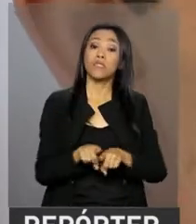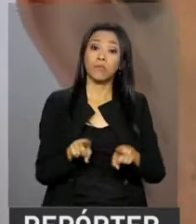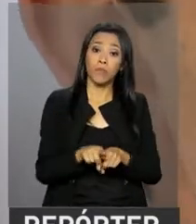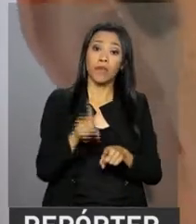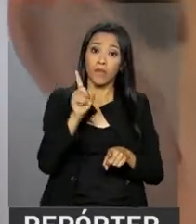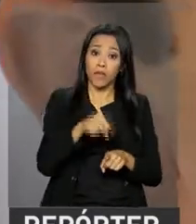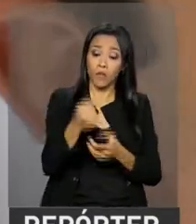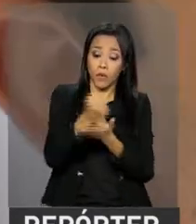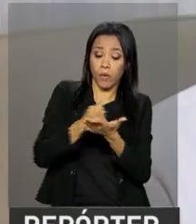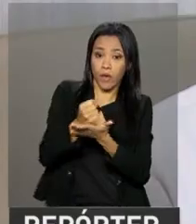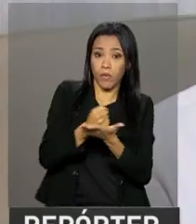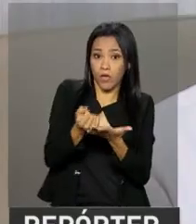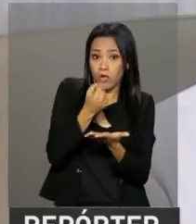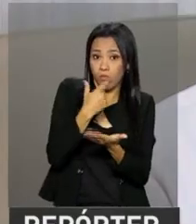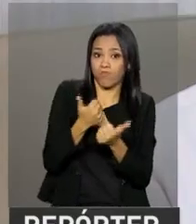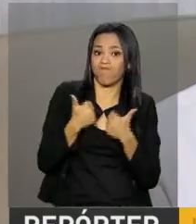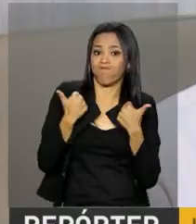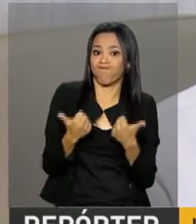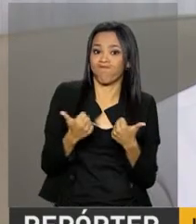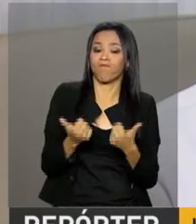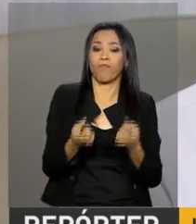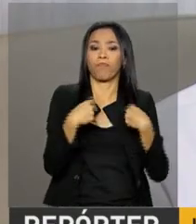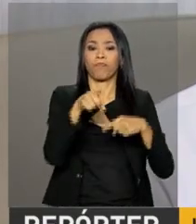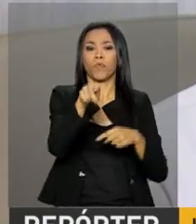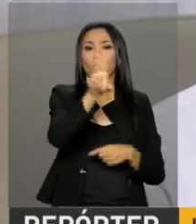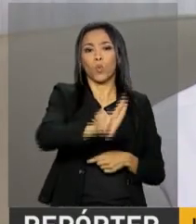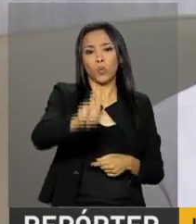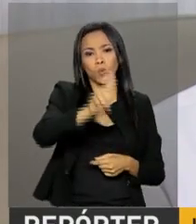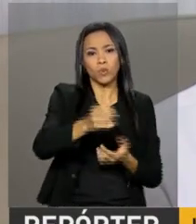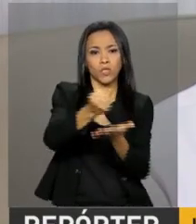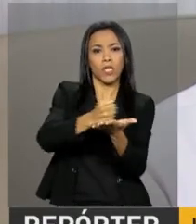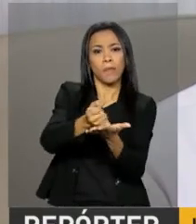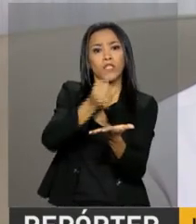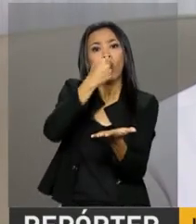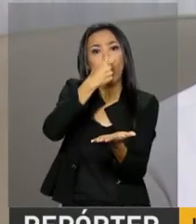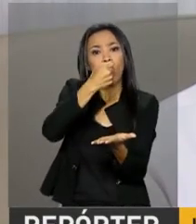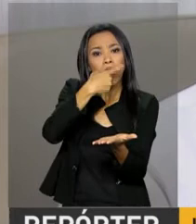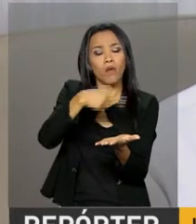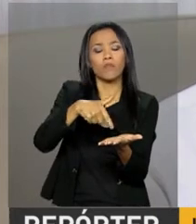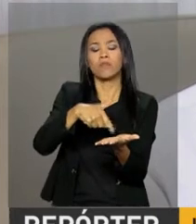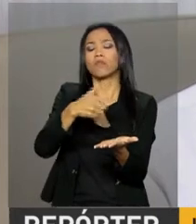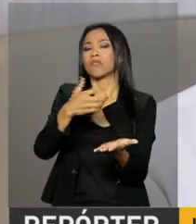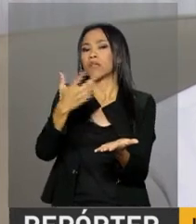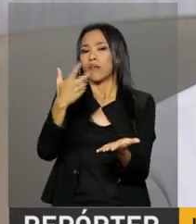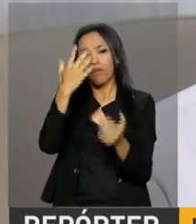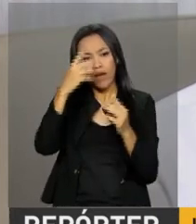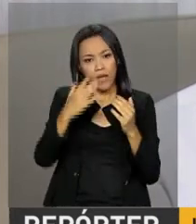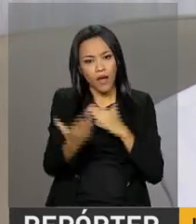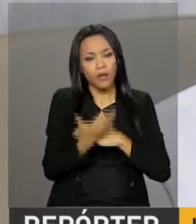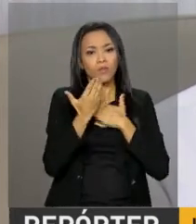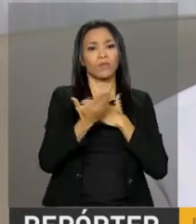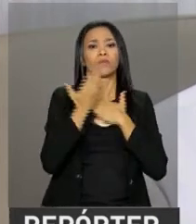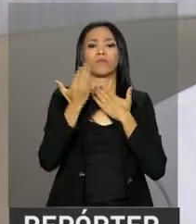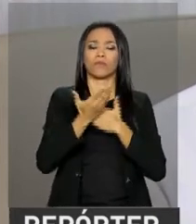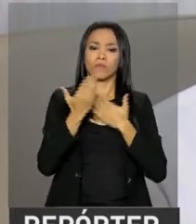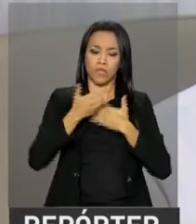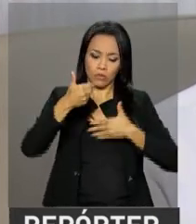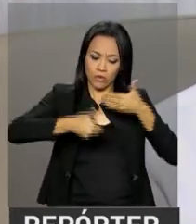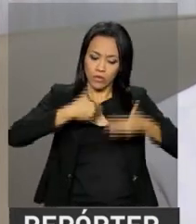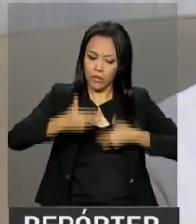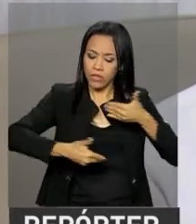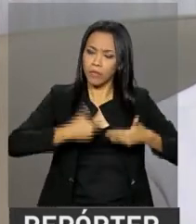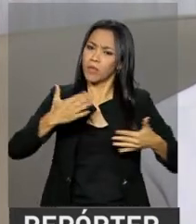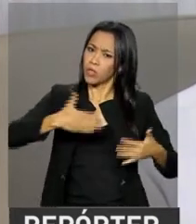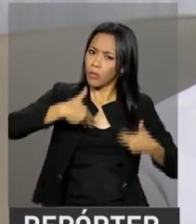eficácia dos medicamentos. O uso por via oral vai aumentar essa adesão ao tratamento e, consequentemente, um